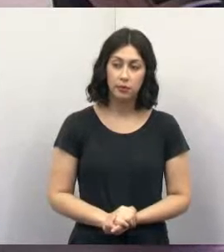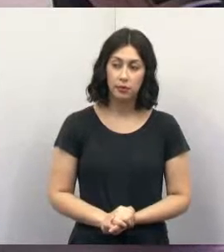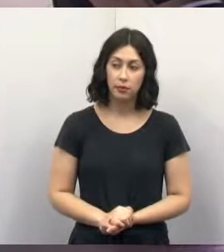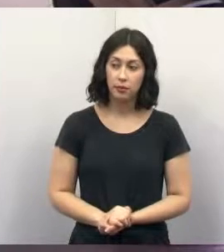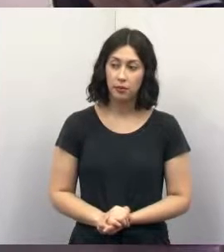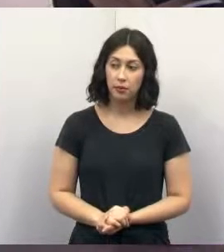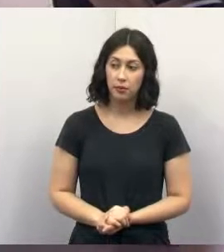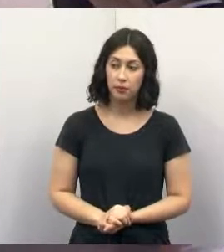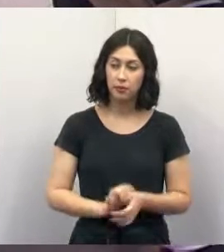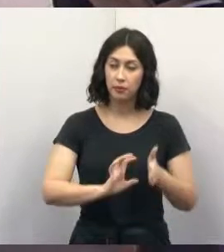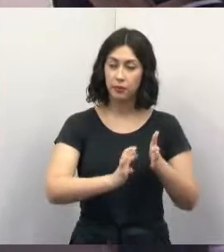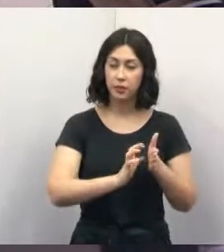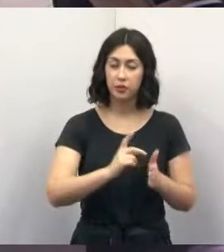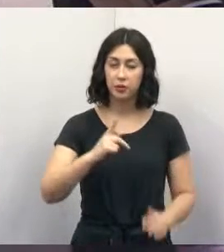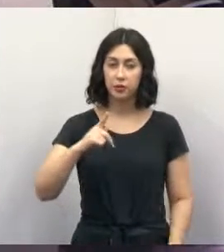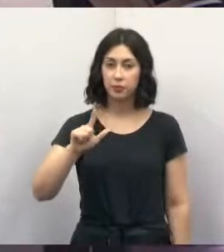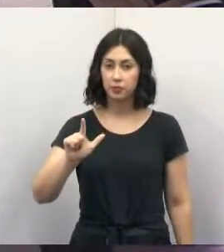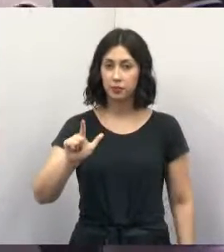P.L.